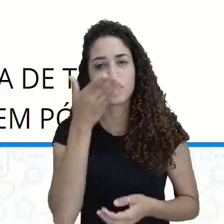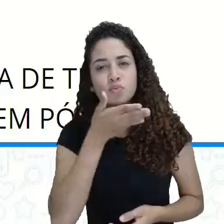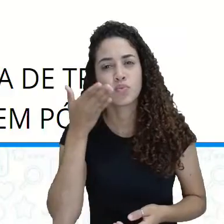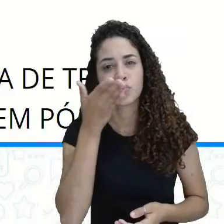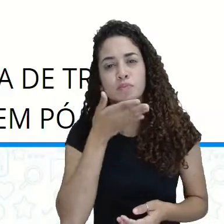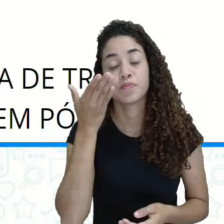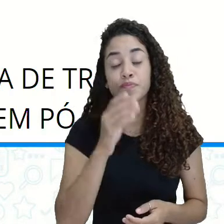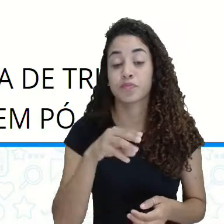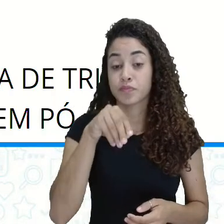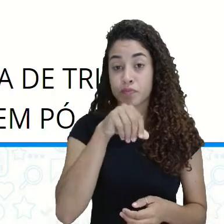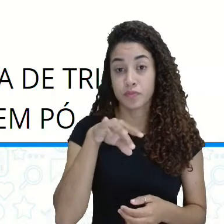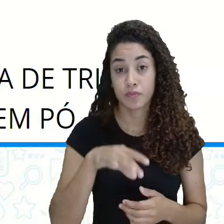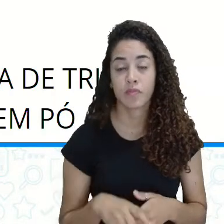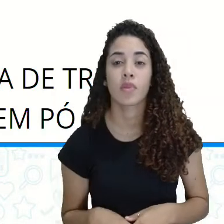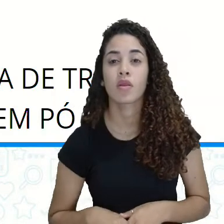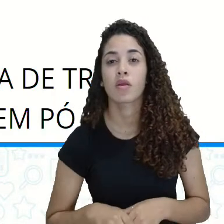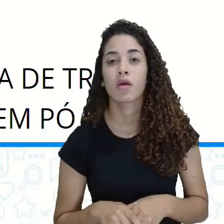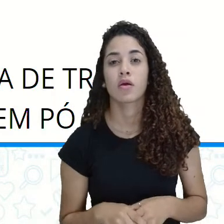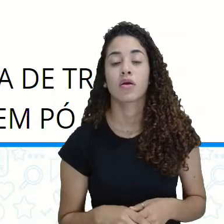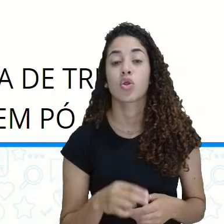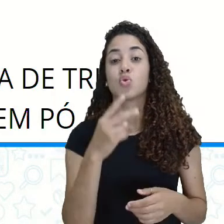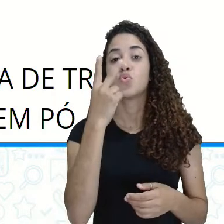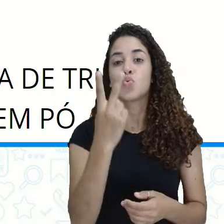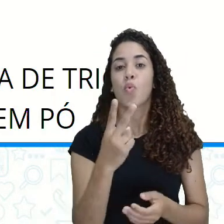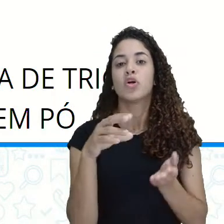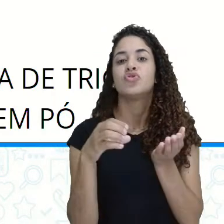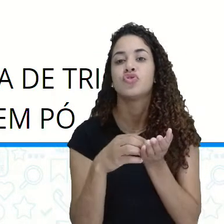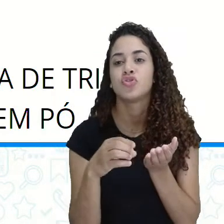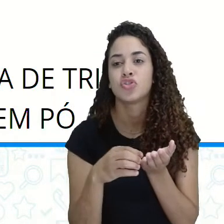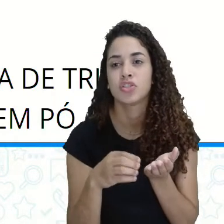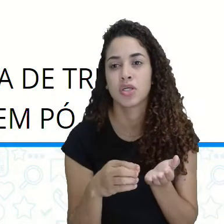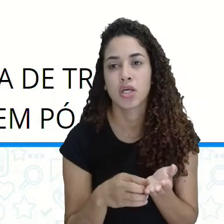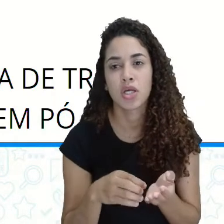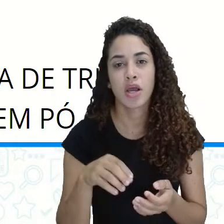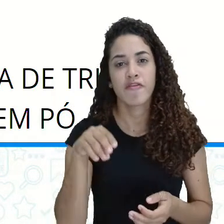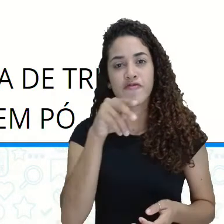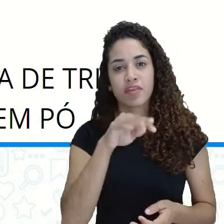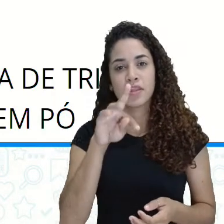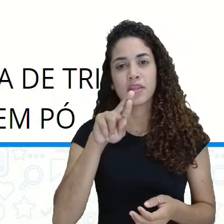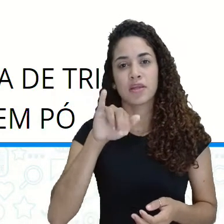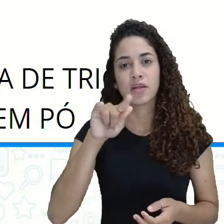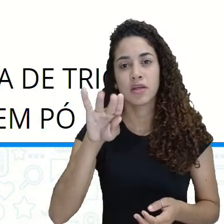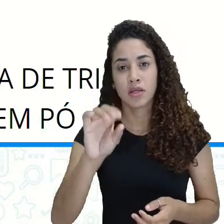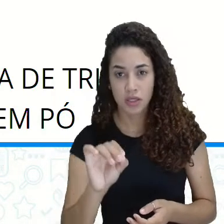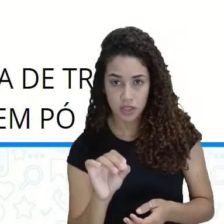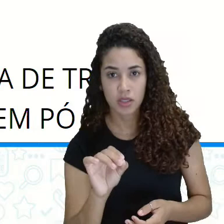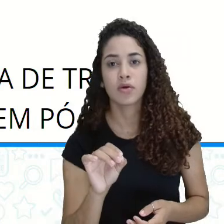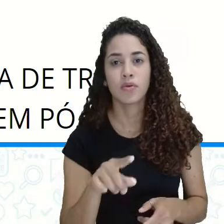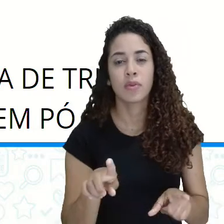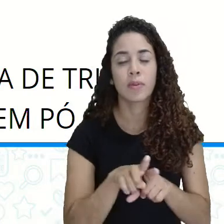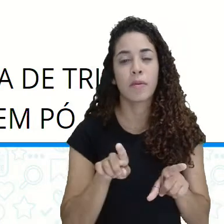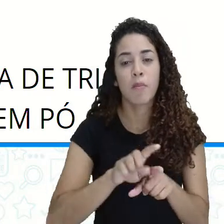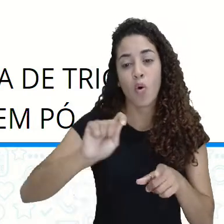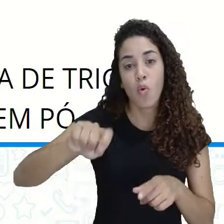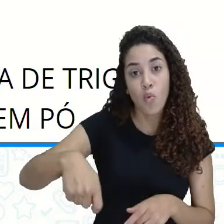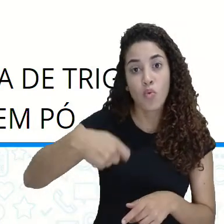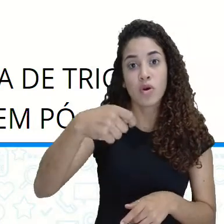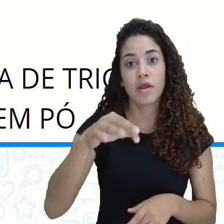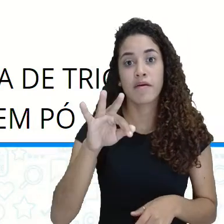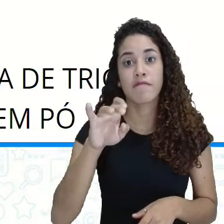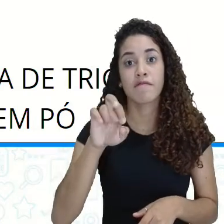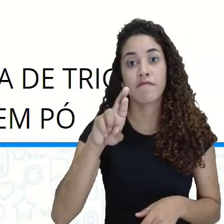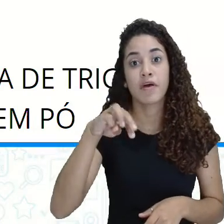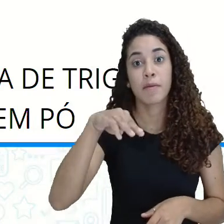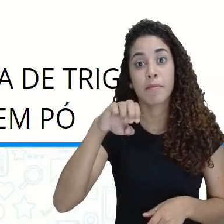duas xícaras e meia de chá de farinha de trigo e uma colher de sopa de fermento em pó, tá? Então, você vai